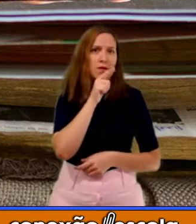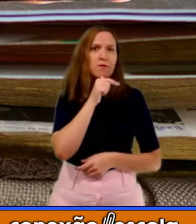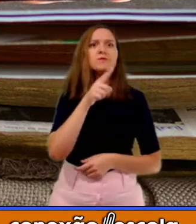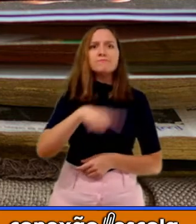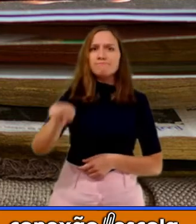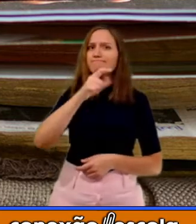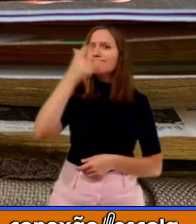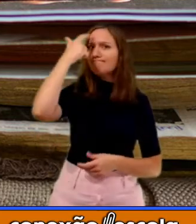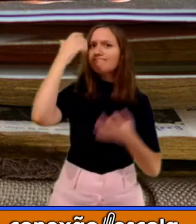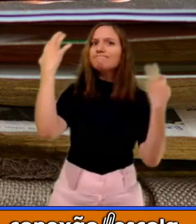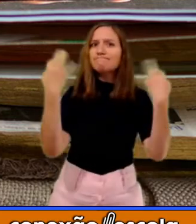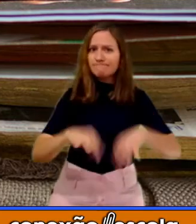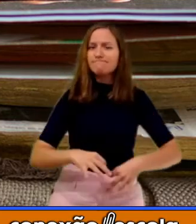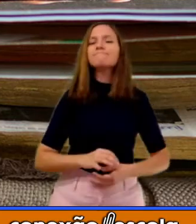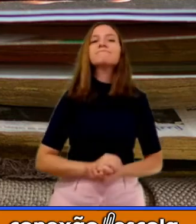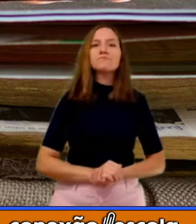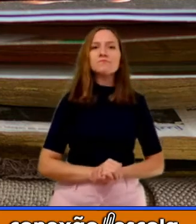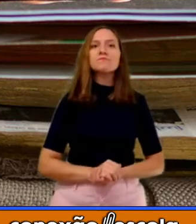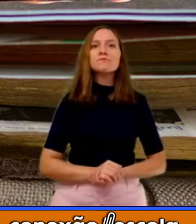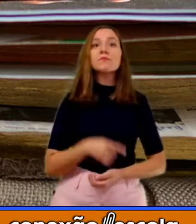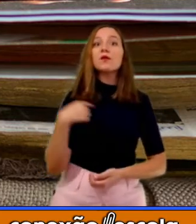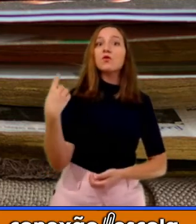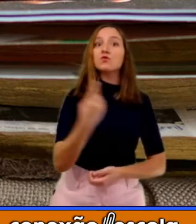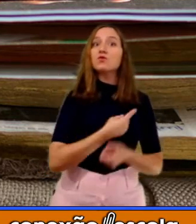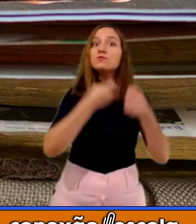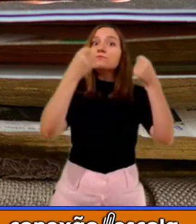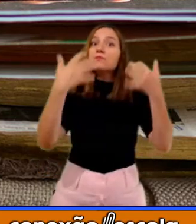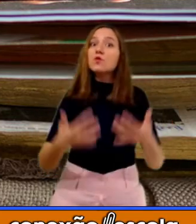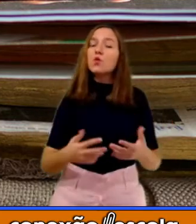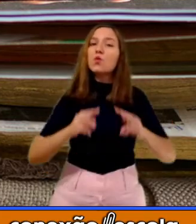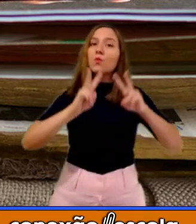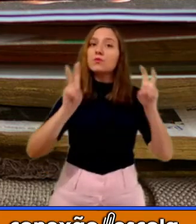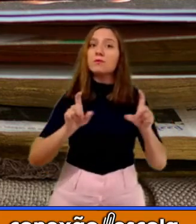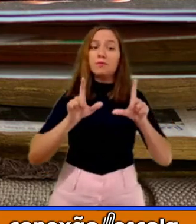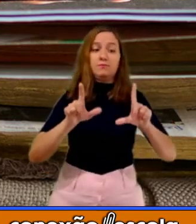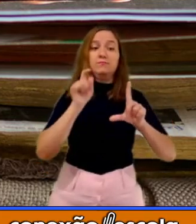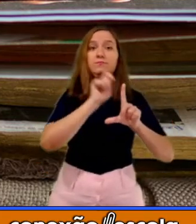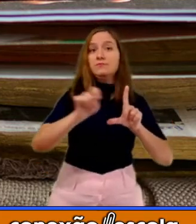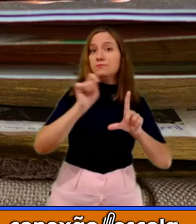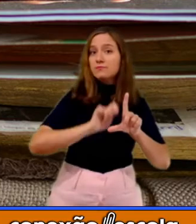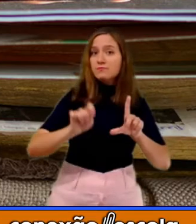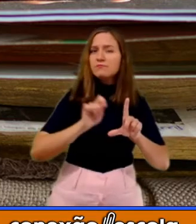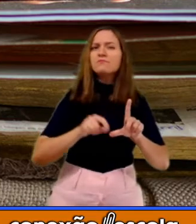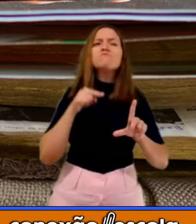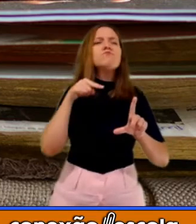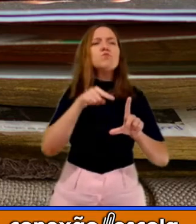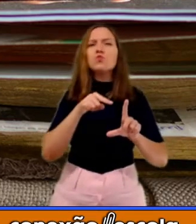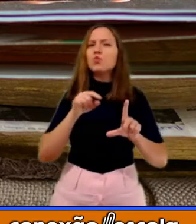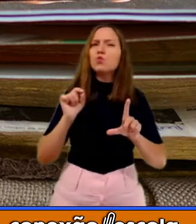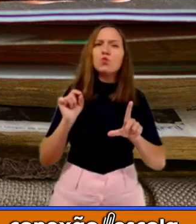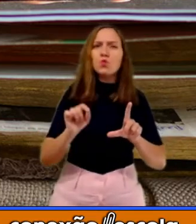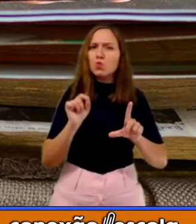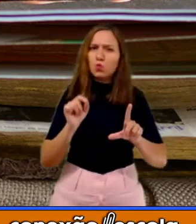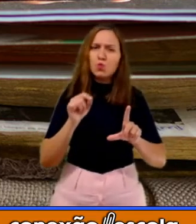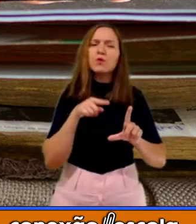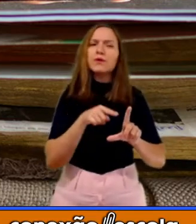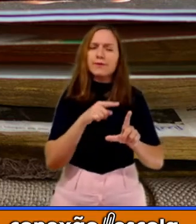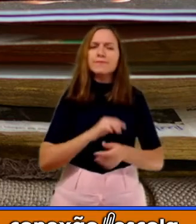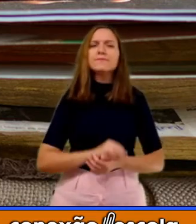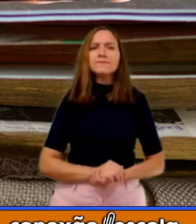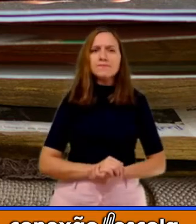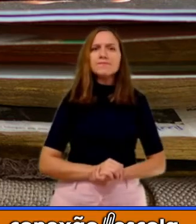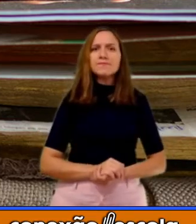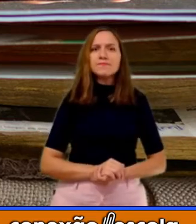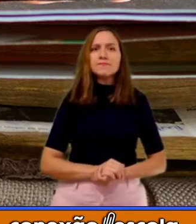Quando a gente falou lá sobre o bilhete, nós vimos que no bilhete nós temos